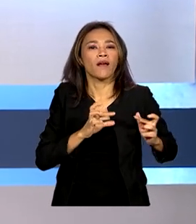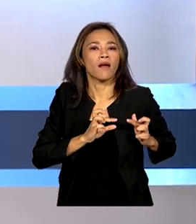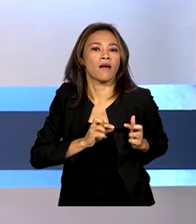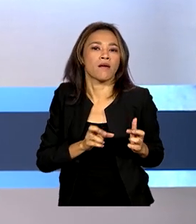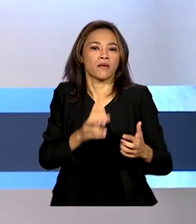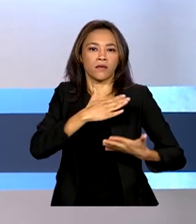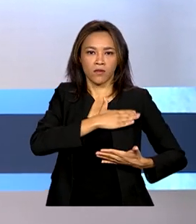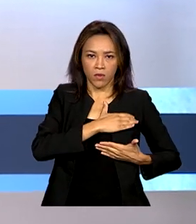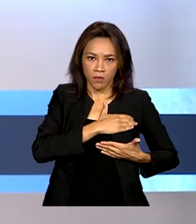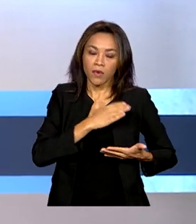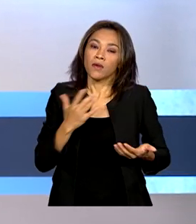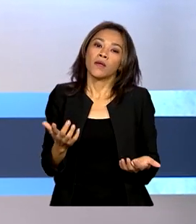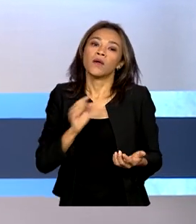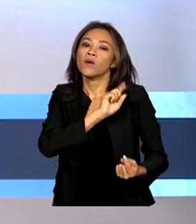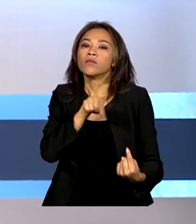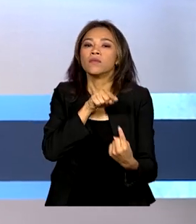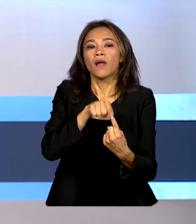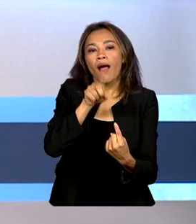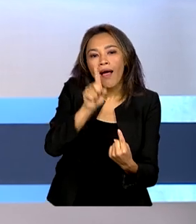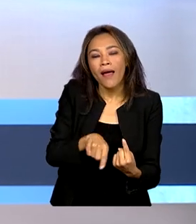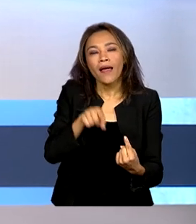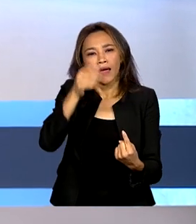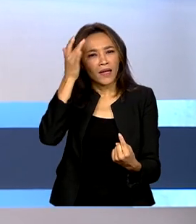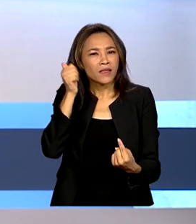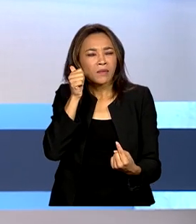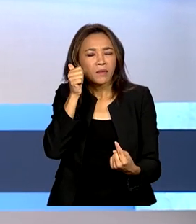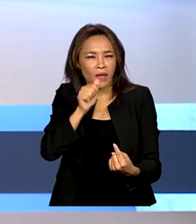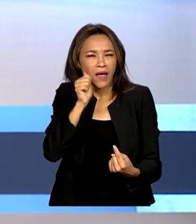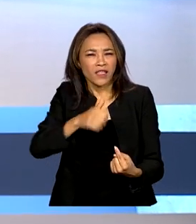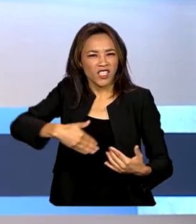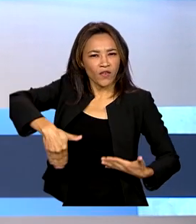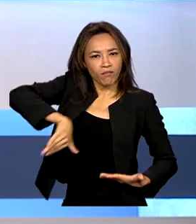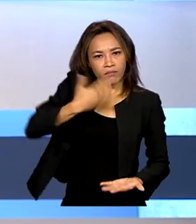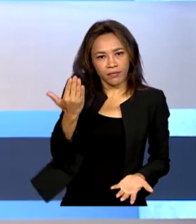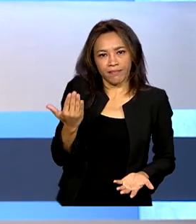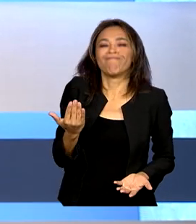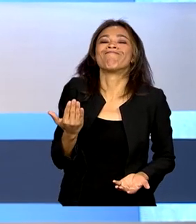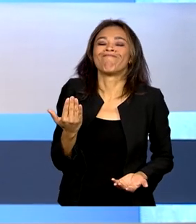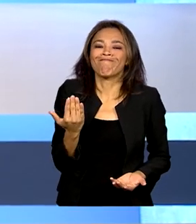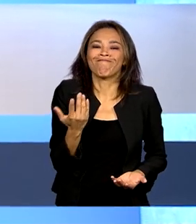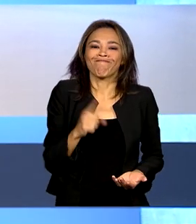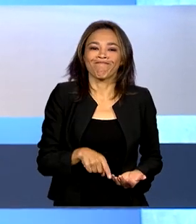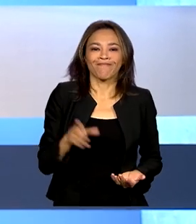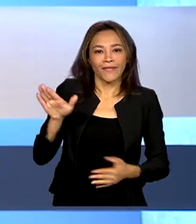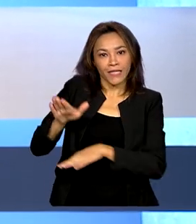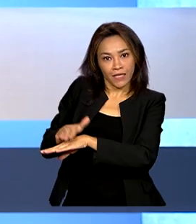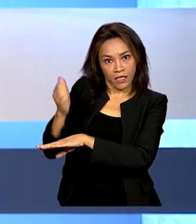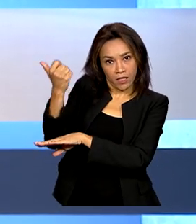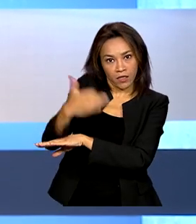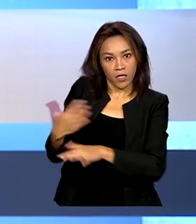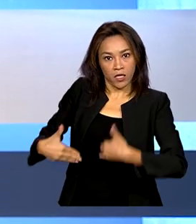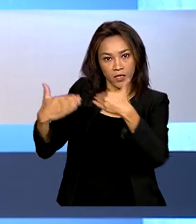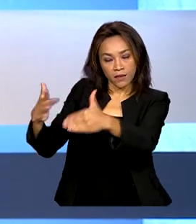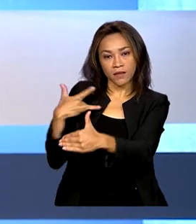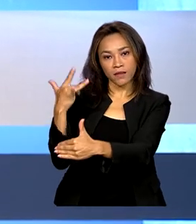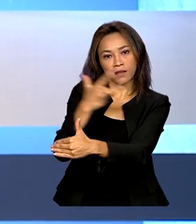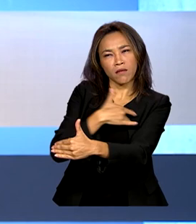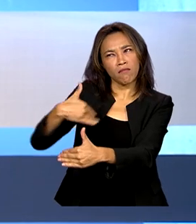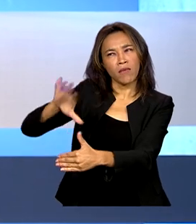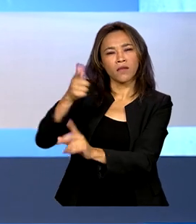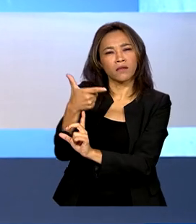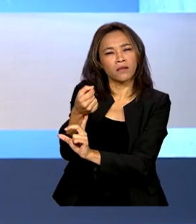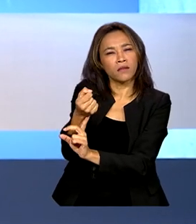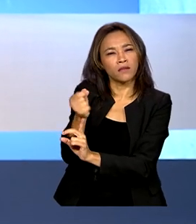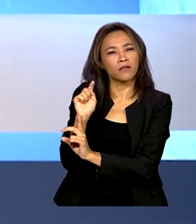mama. A indicação é para aquelas que se submeteram à mastectomia. De acordo com o Ministério da Saúde, mais de 20 mil